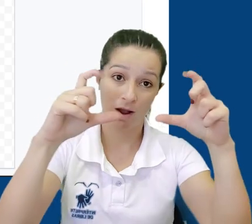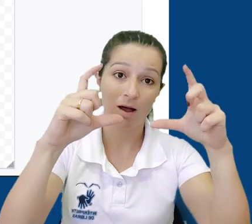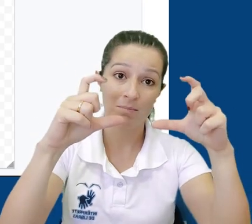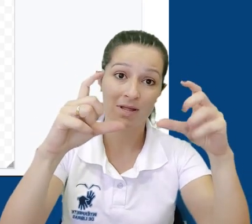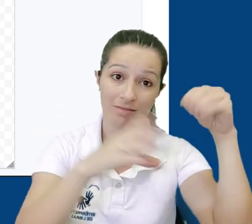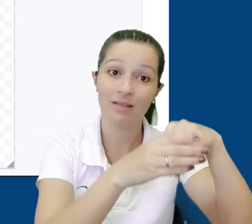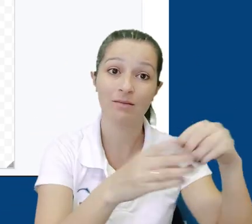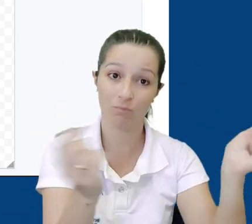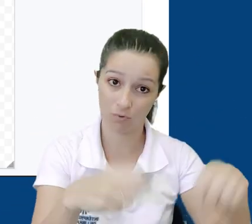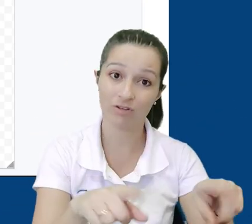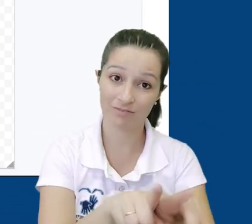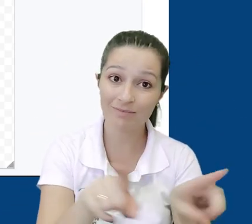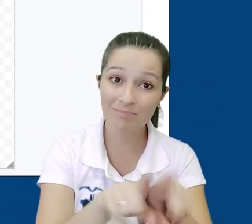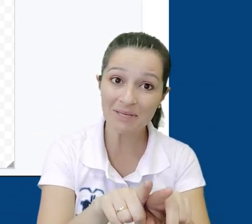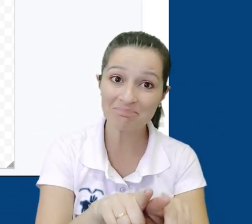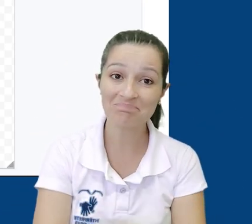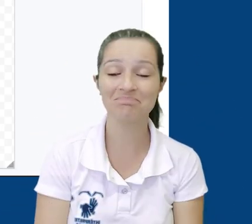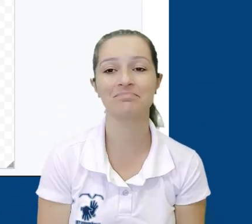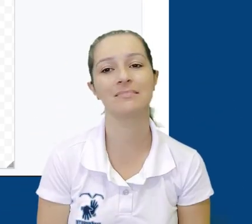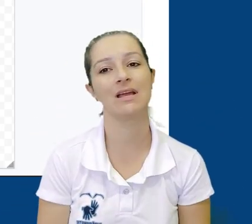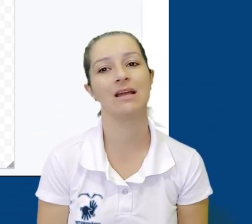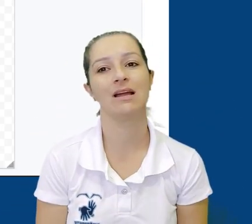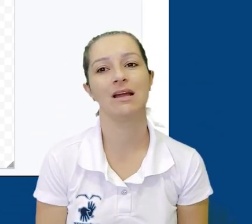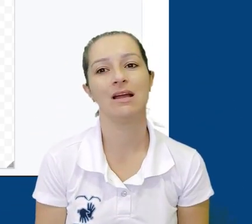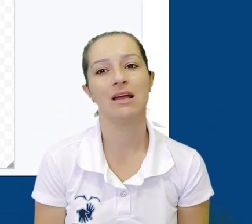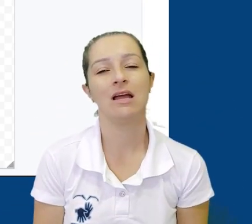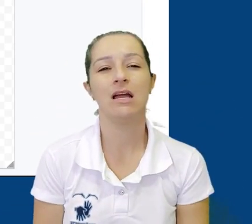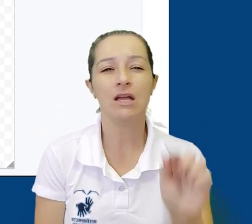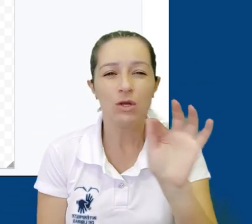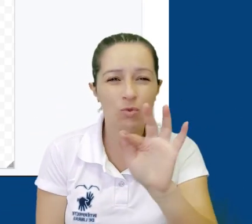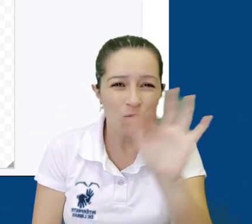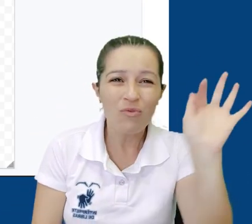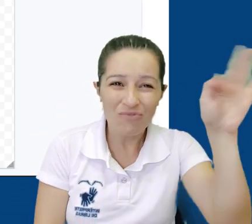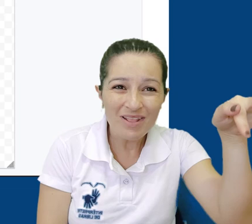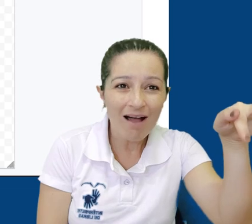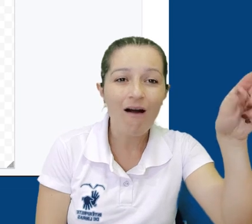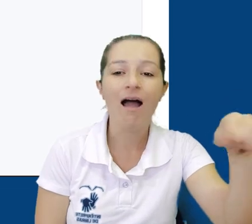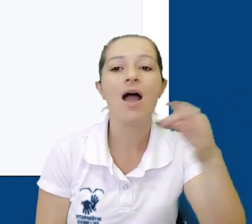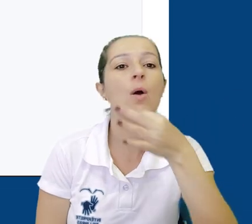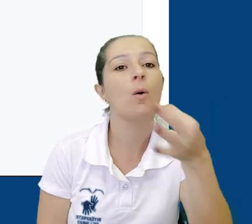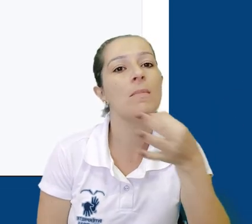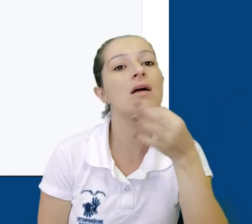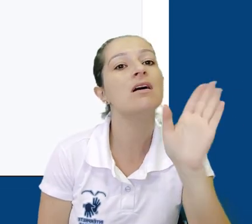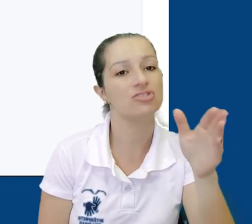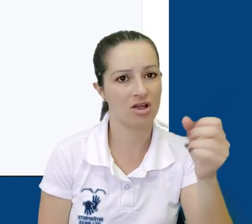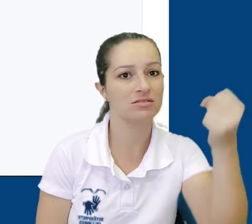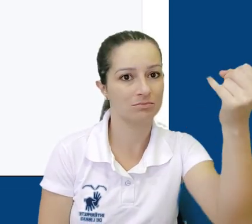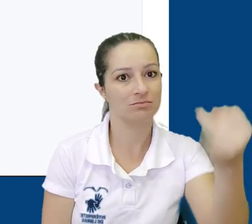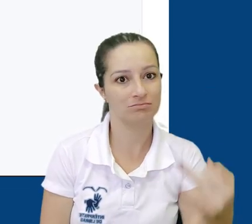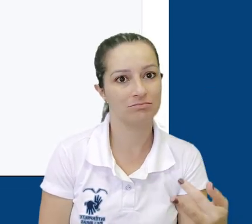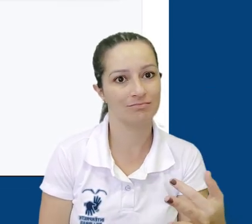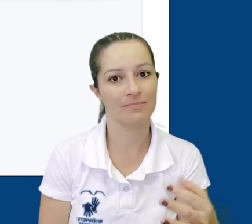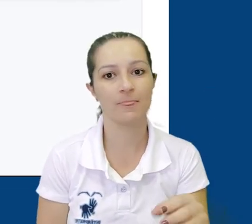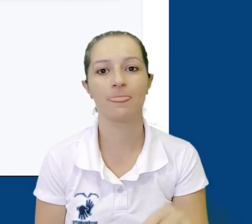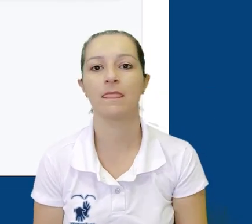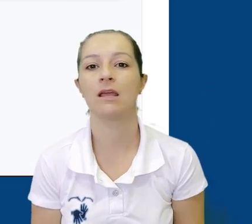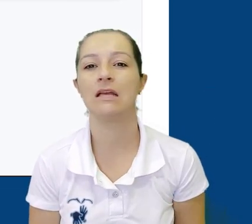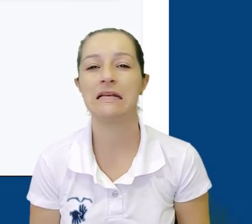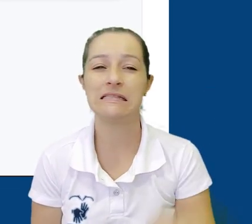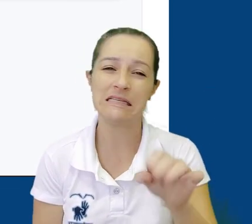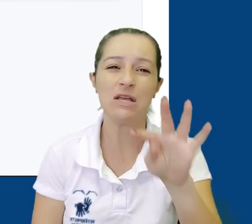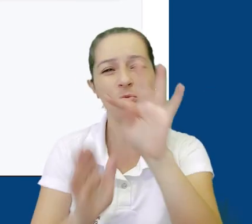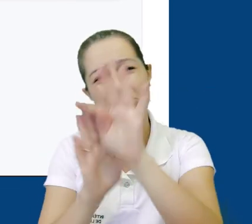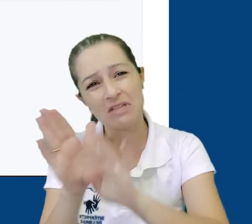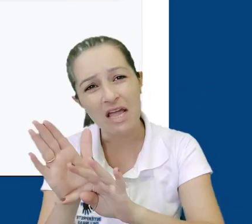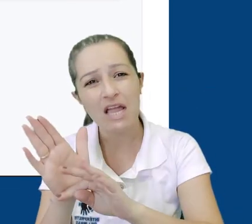webcam. O último item da barra de tarefas, nós já vimos anteriormente, é o comentário. Mas se utilizarmos ele dessa maneira, em